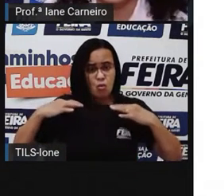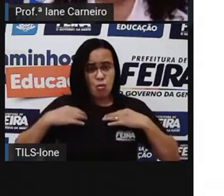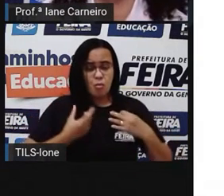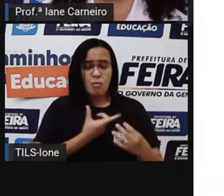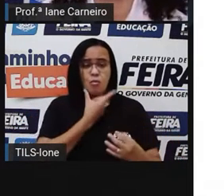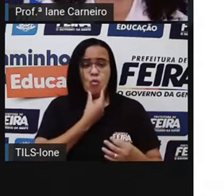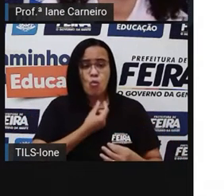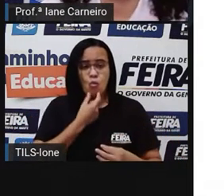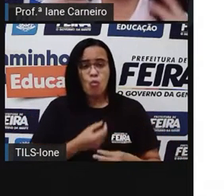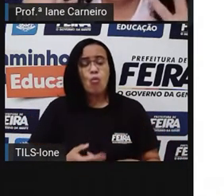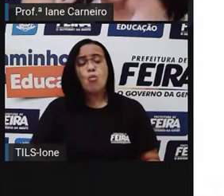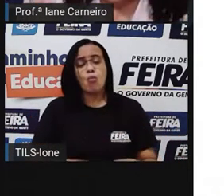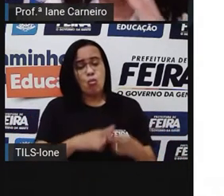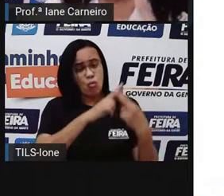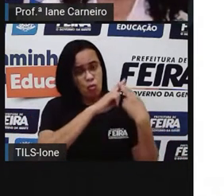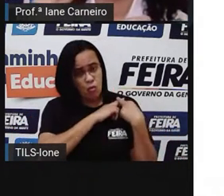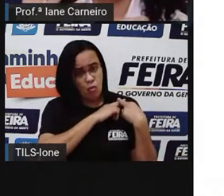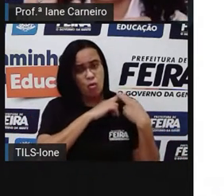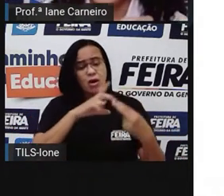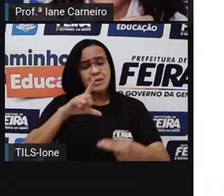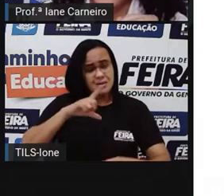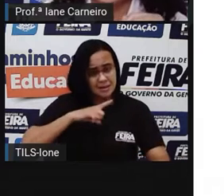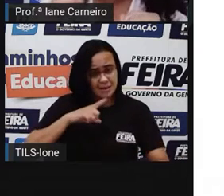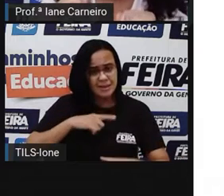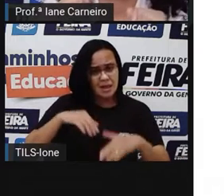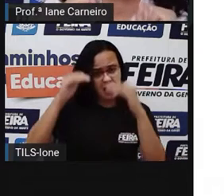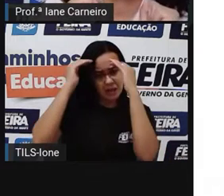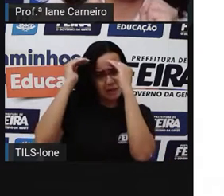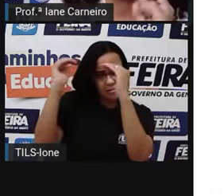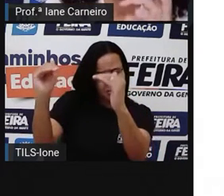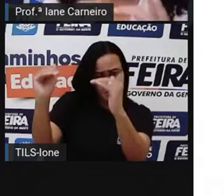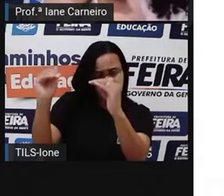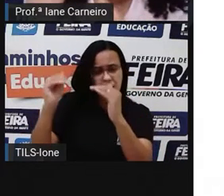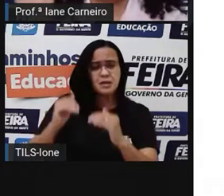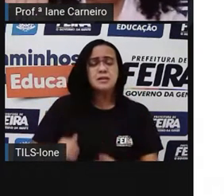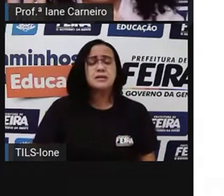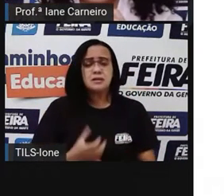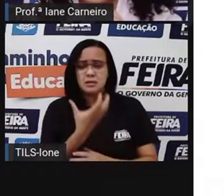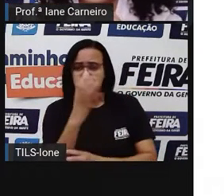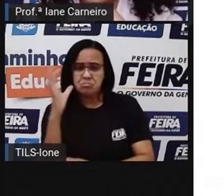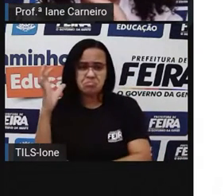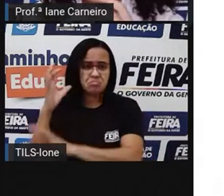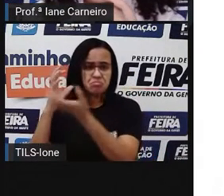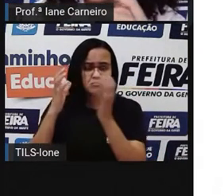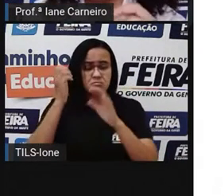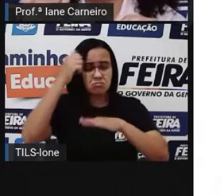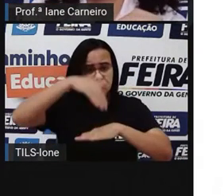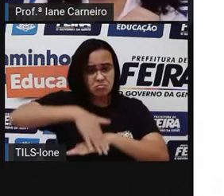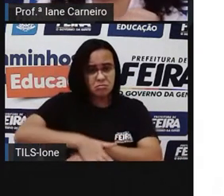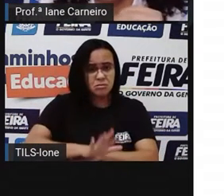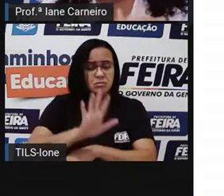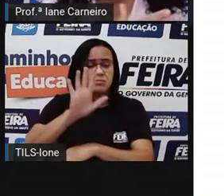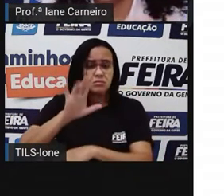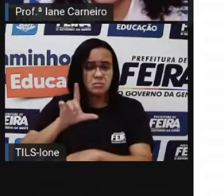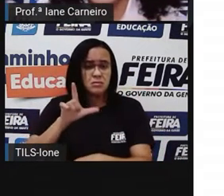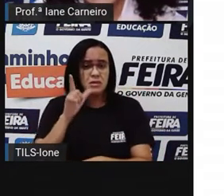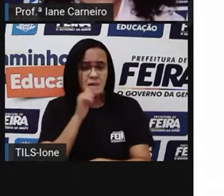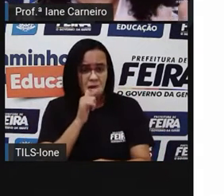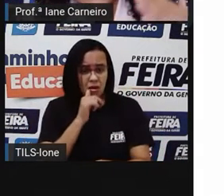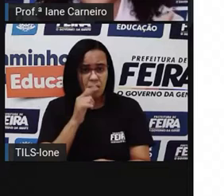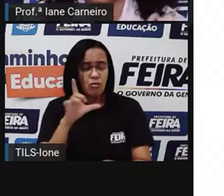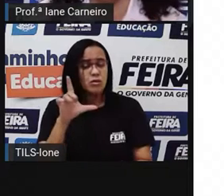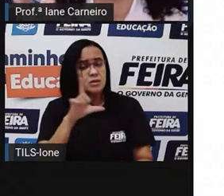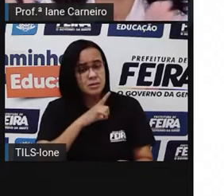fábrica de roupa, ele está respeitando o meio ambiente, né? Será que as pessoas que fazem essa